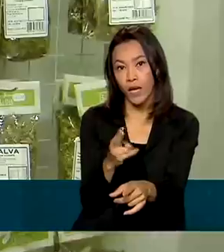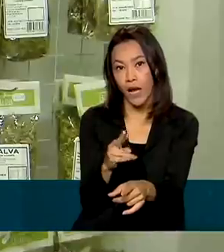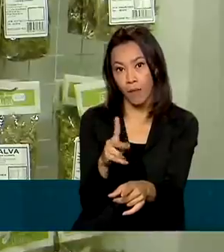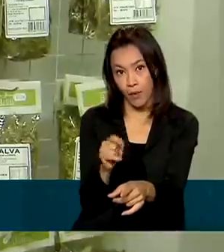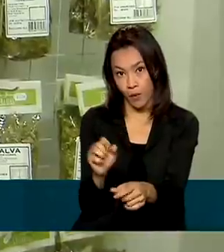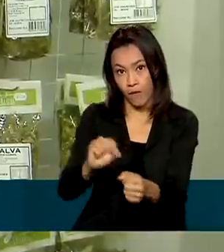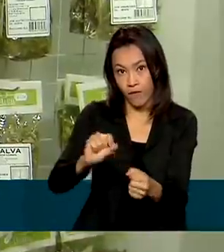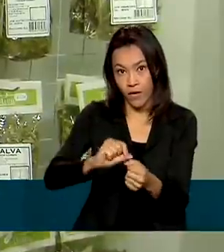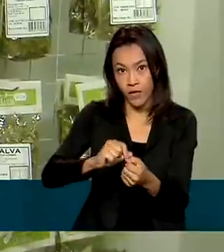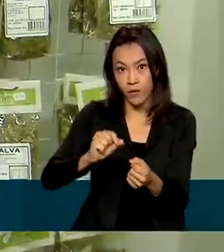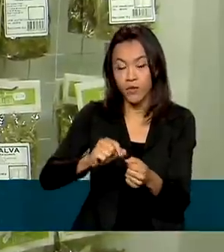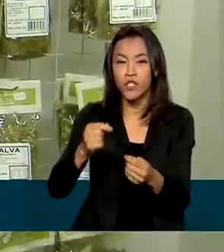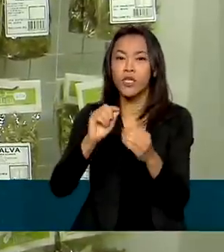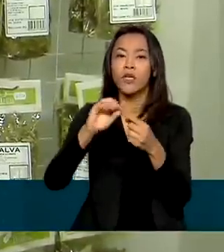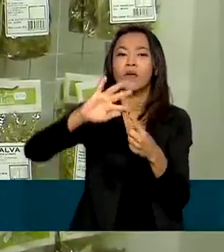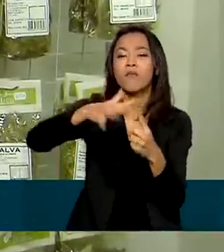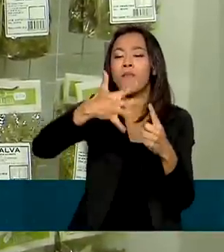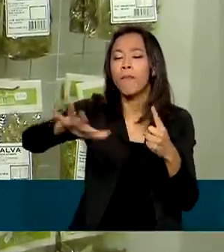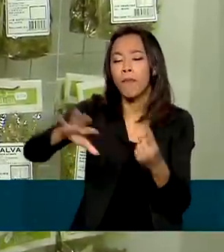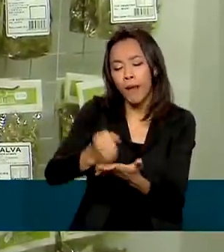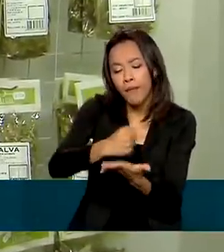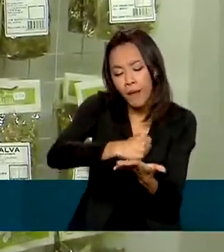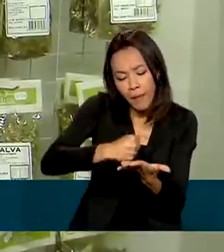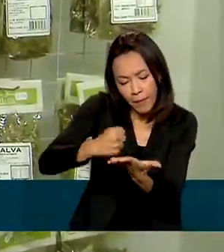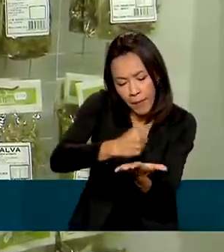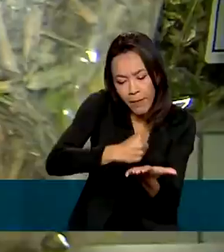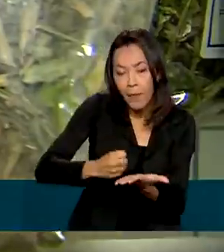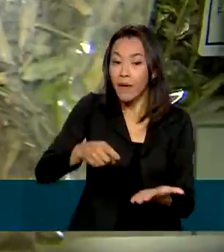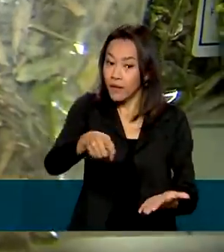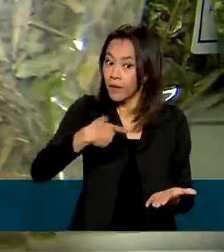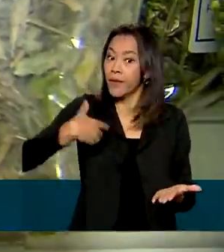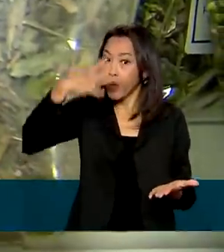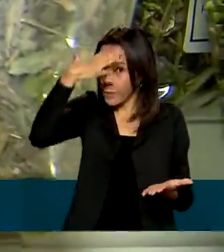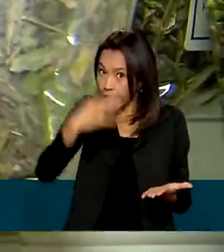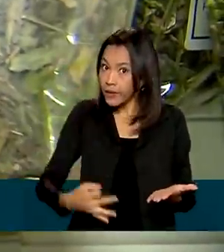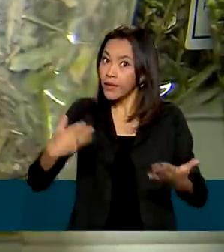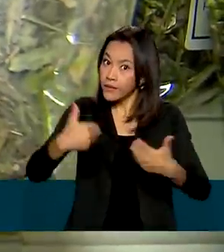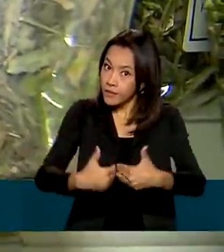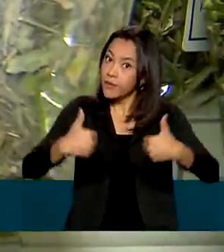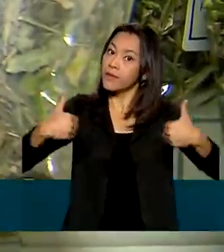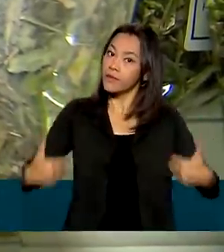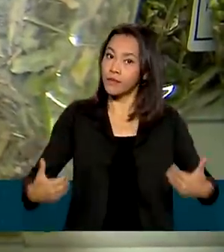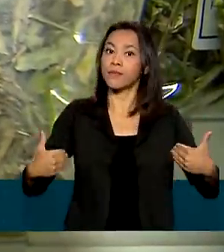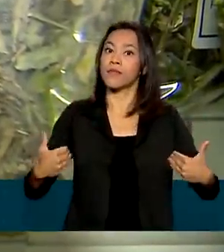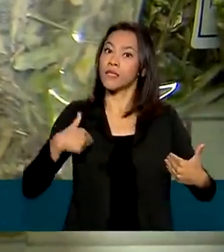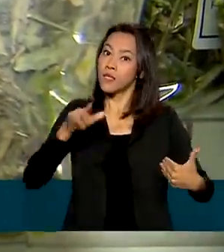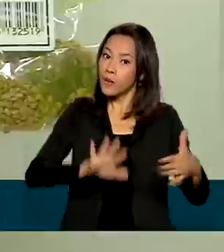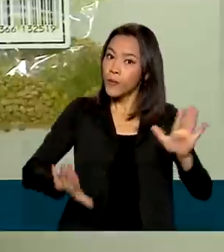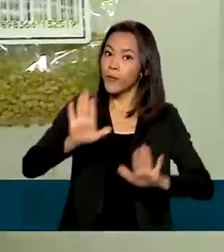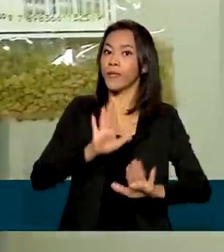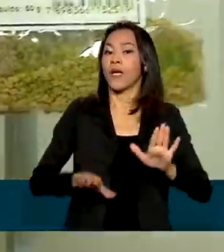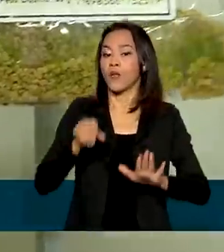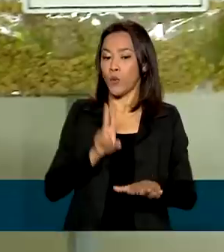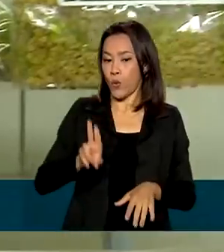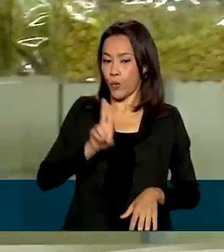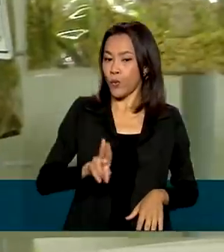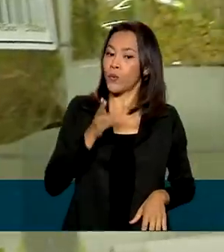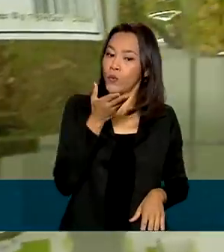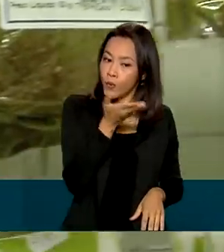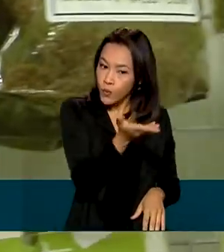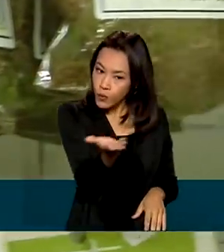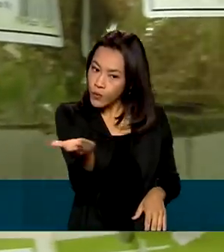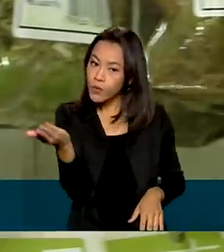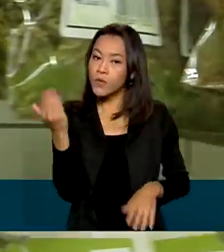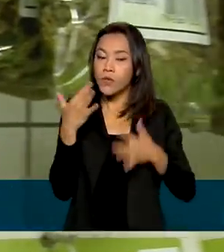plantas. A Anvisa quer que a população entenda essa diferença e que tenha cuidado com o uso dos chamados